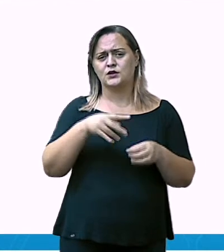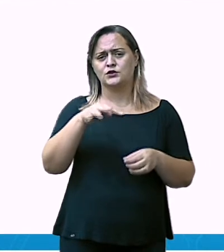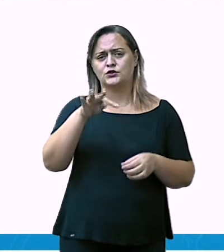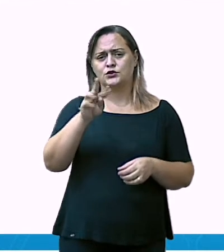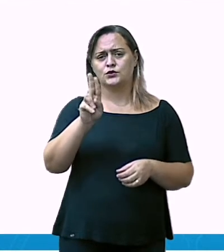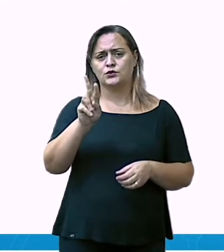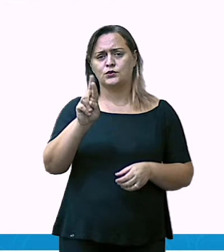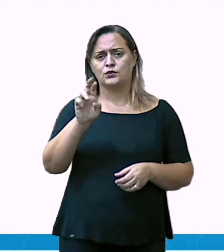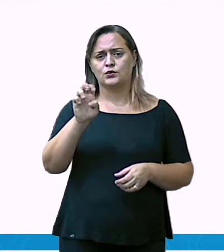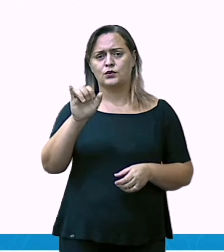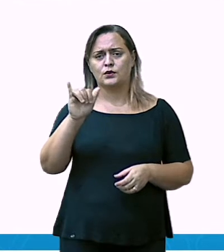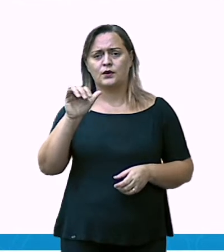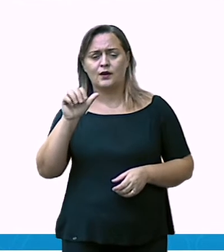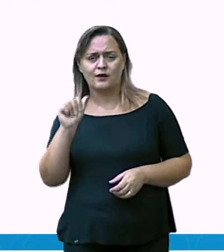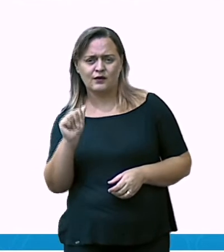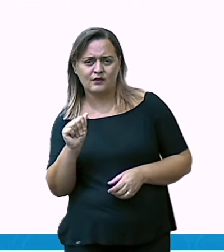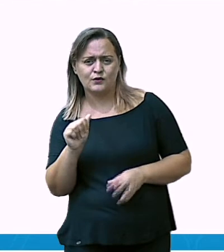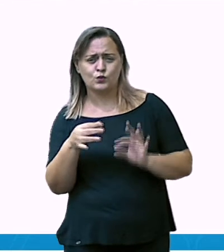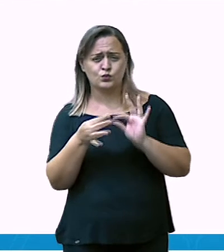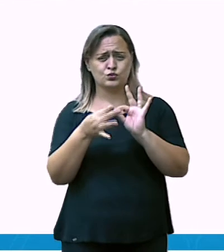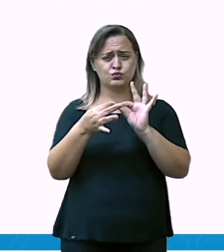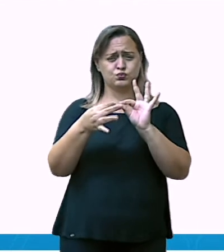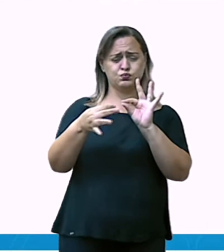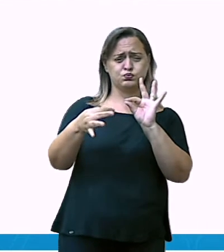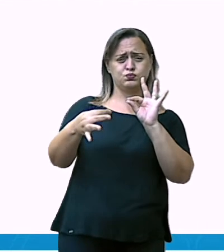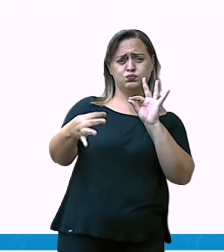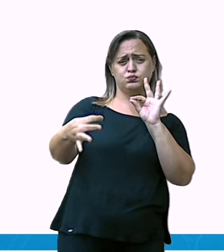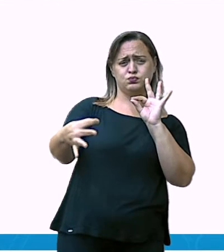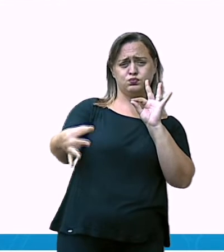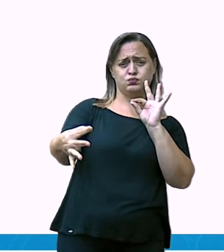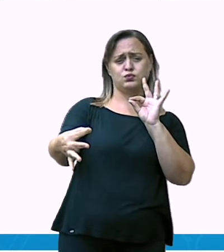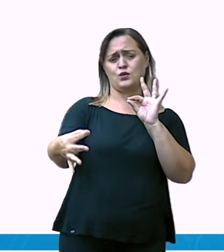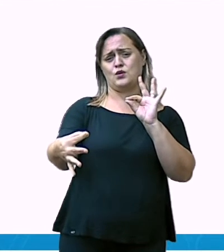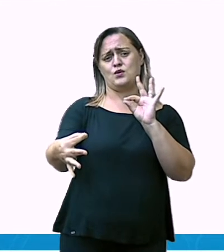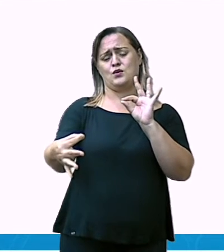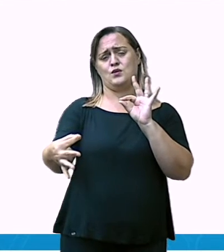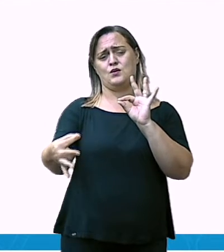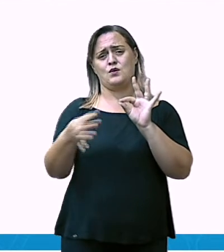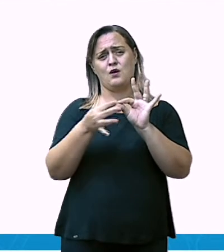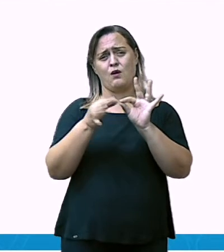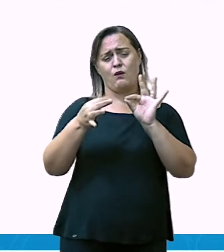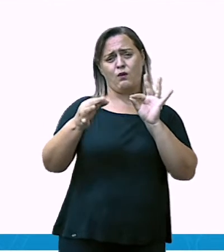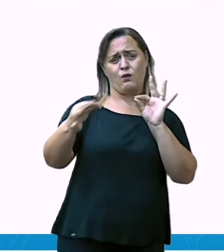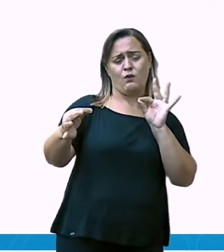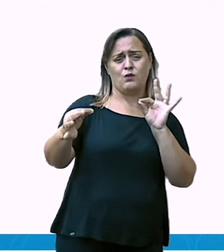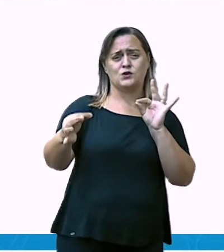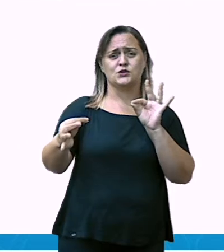distância ao norte de Mururoa